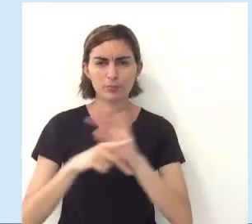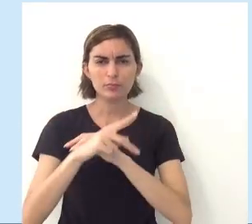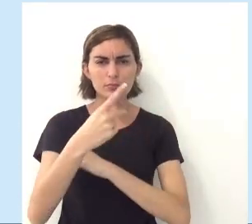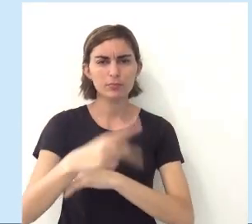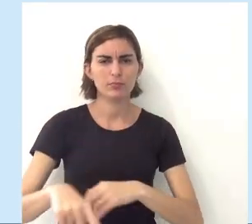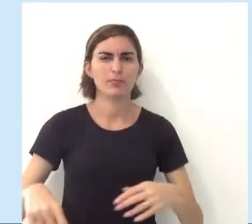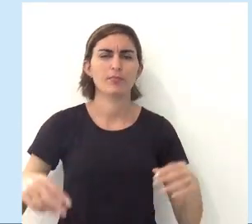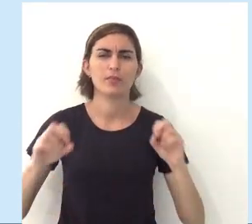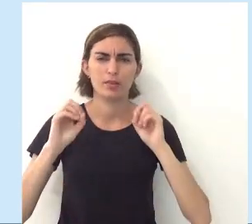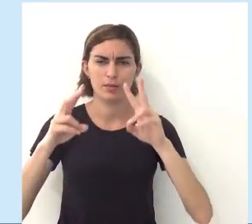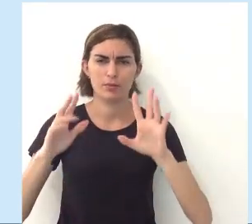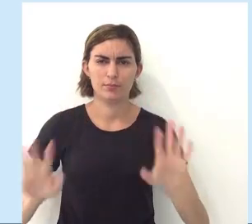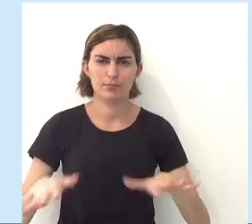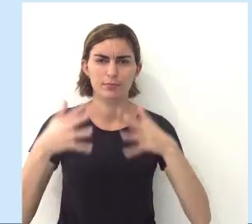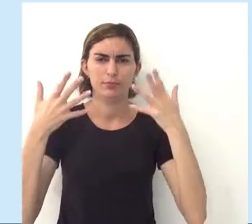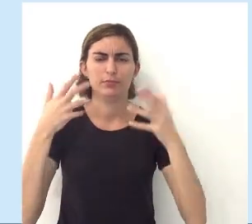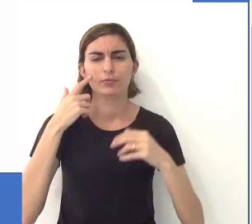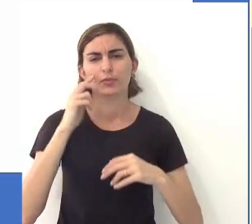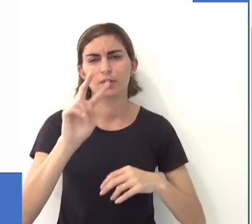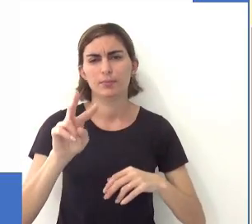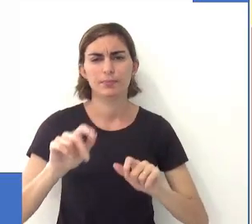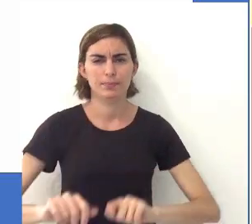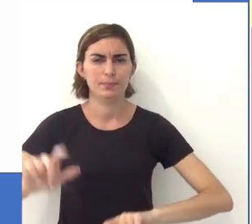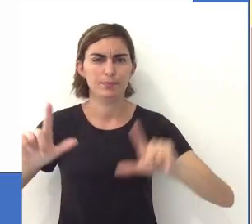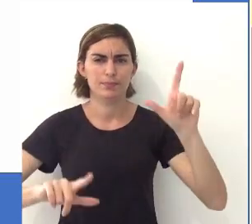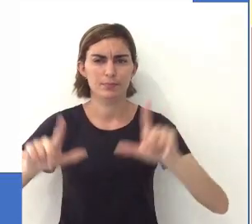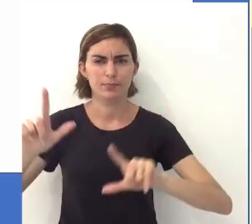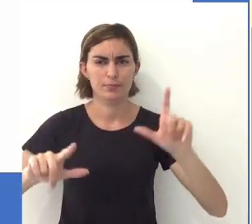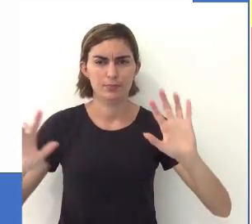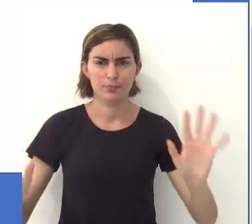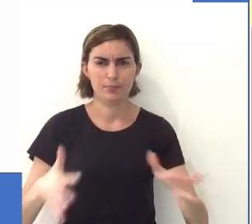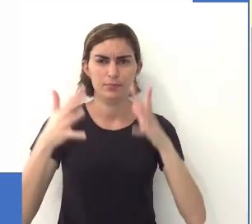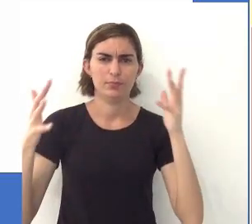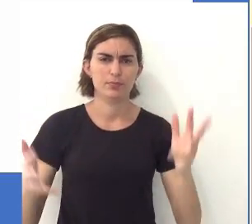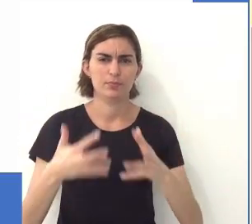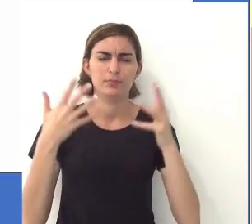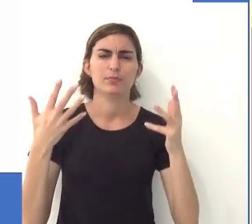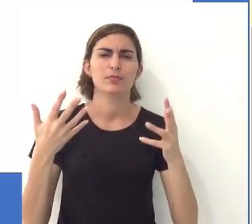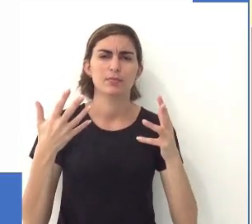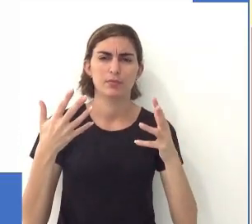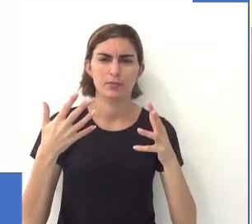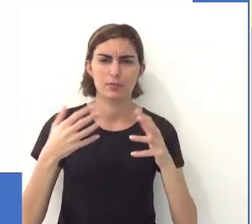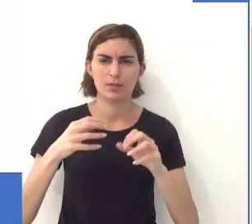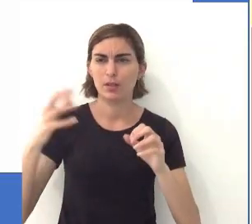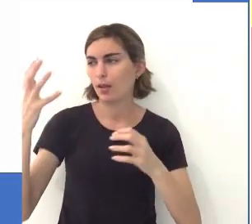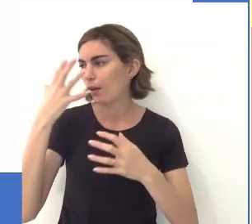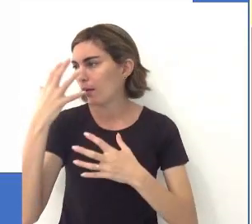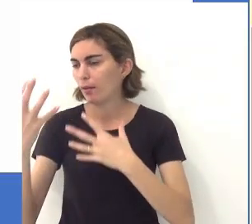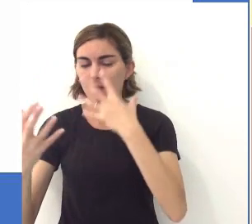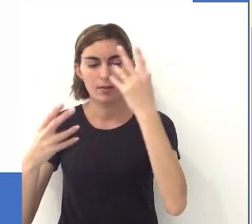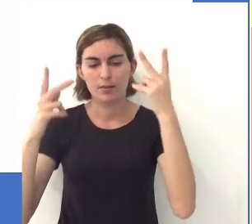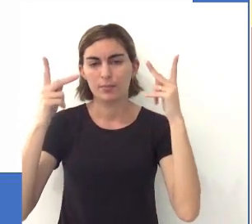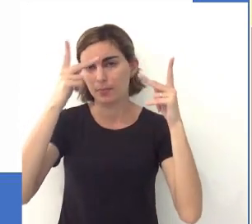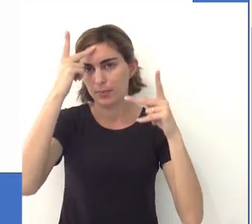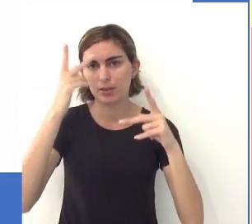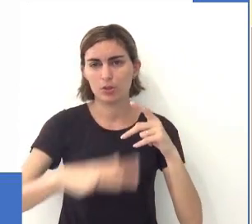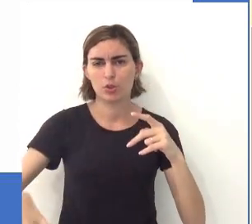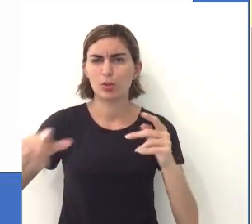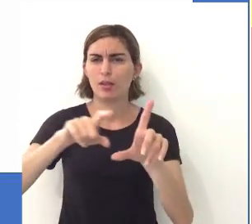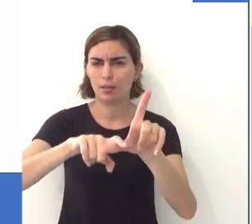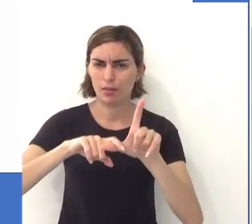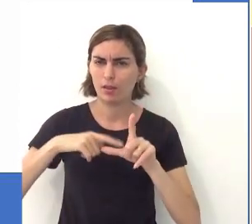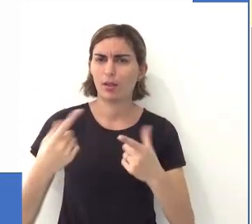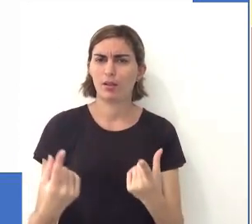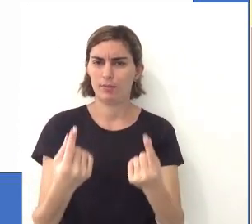turismo, propriamente dito. Ok? Acompanha na tela. Esse incentivo excessivo para atrair pessoas, tá? E a